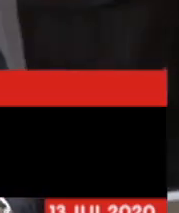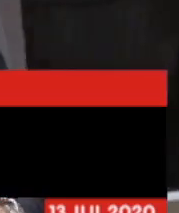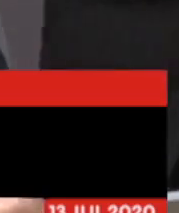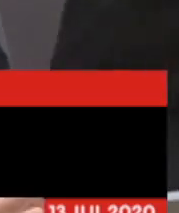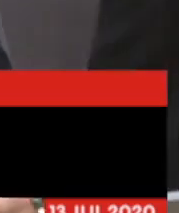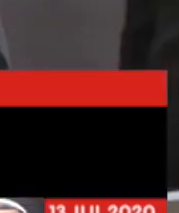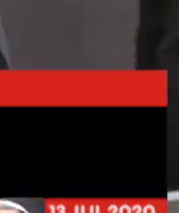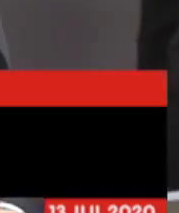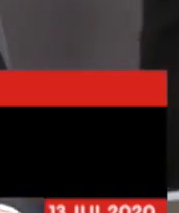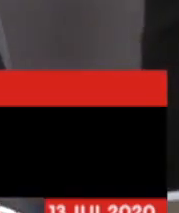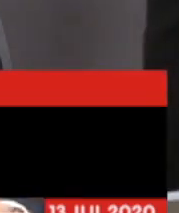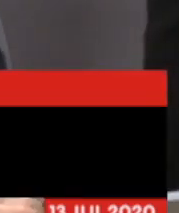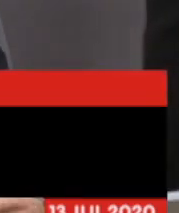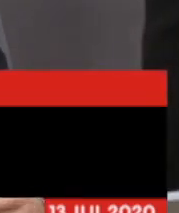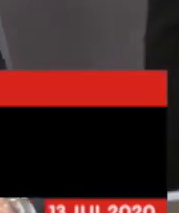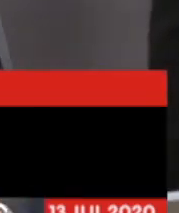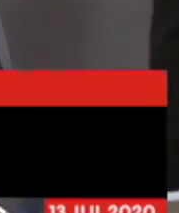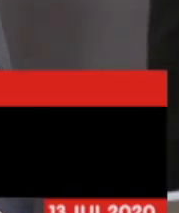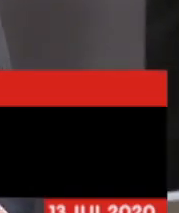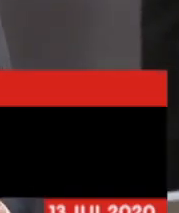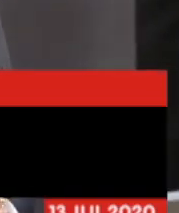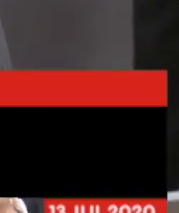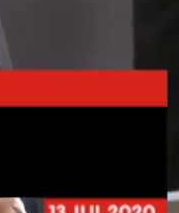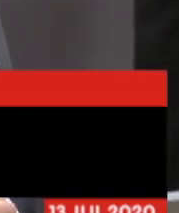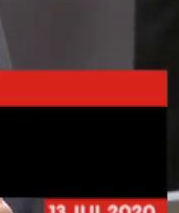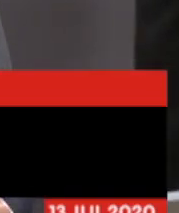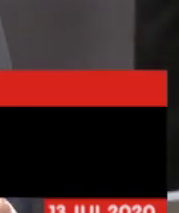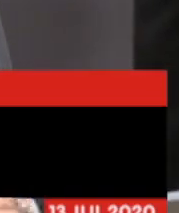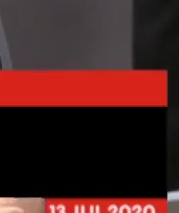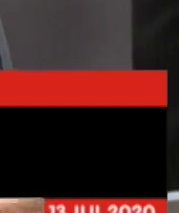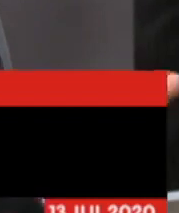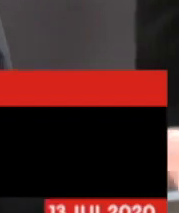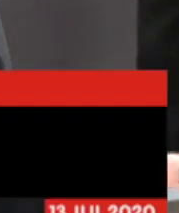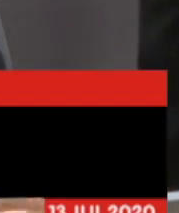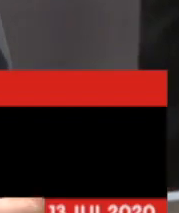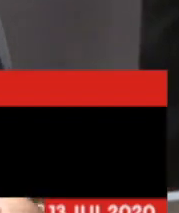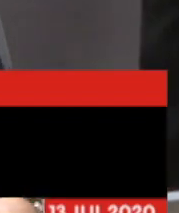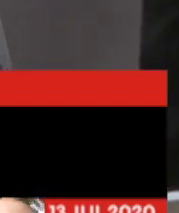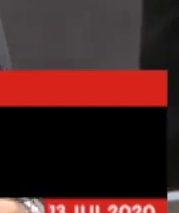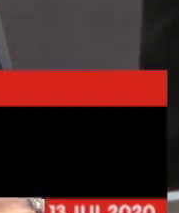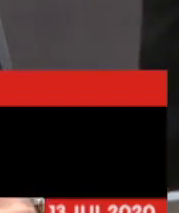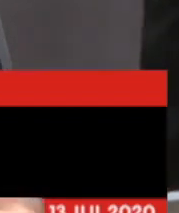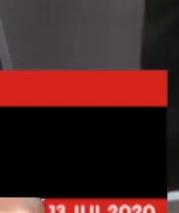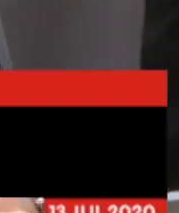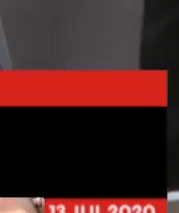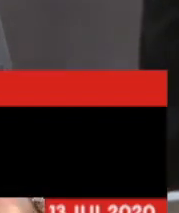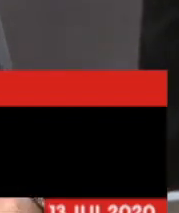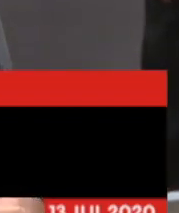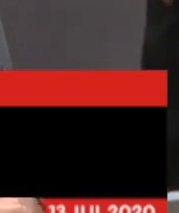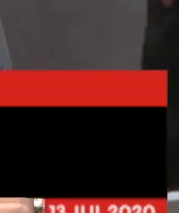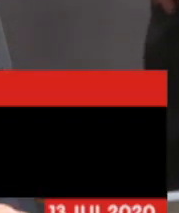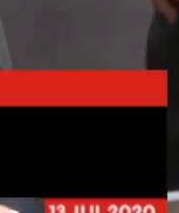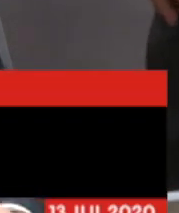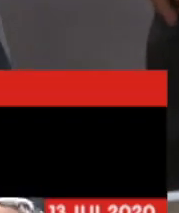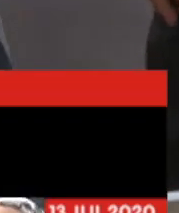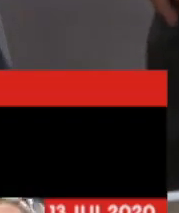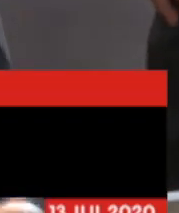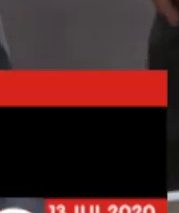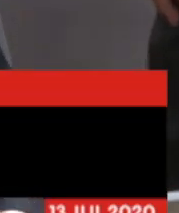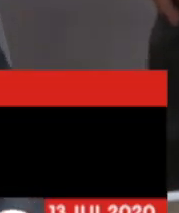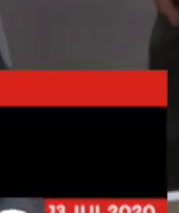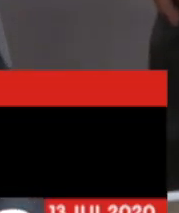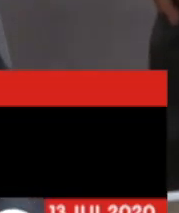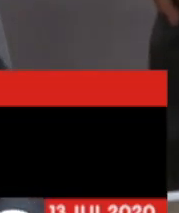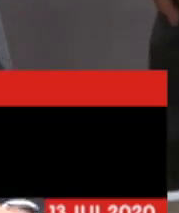população e diminuição da população em idade ativa no Brasil. Não será possível parar de trabalhar muito cedo mais. O